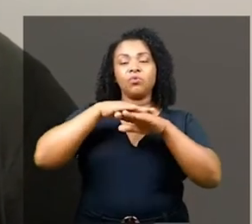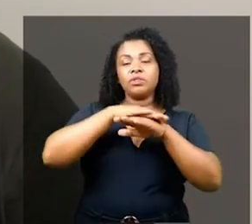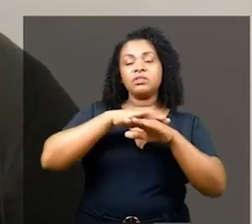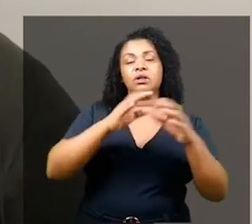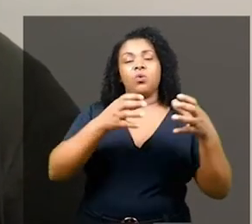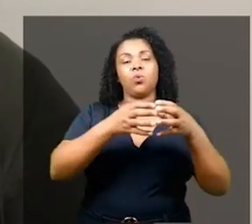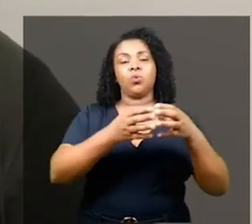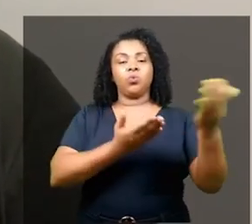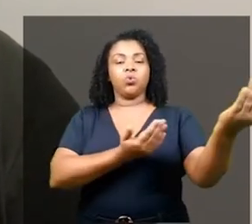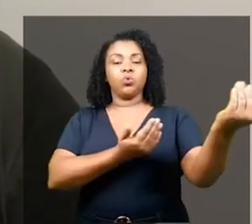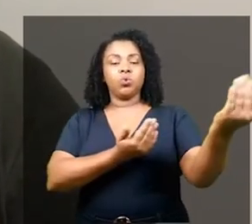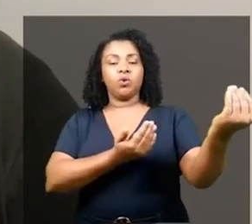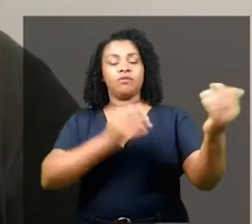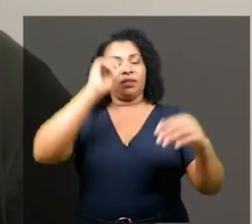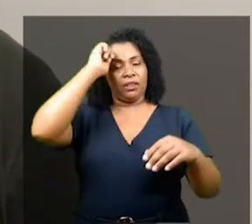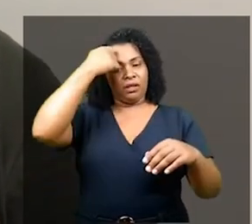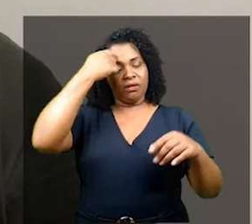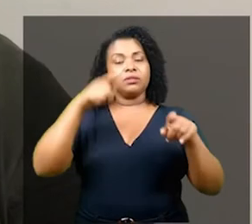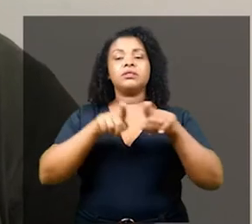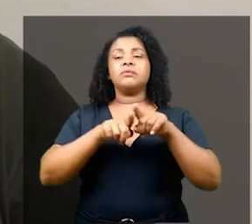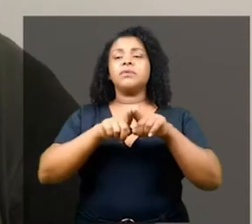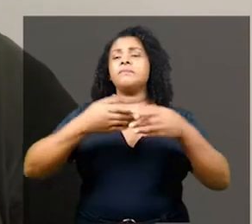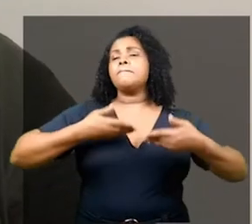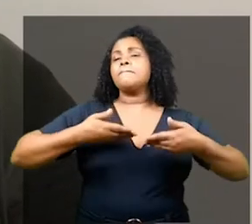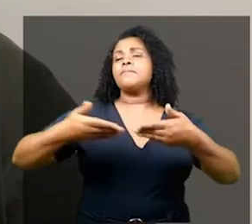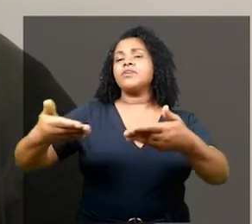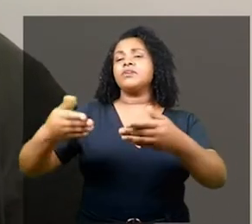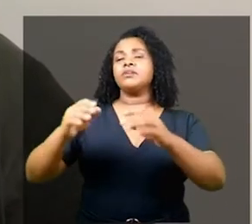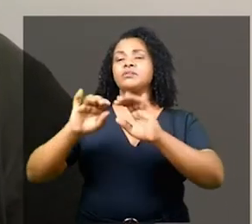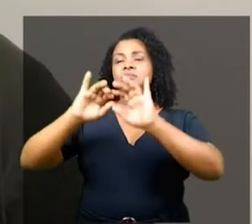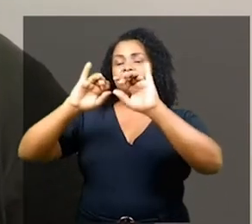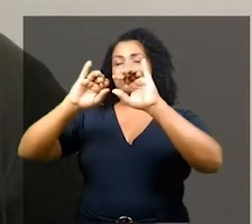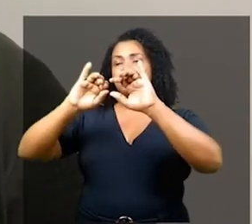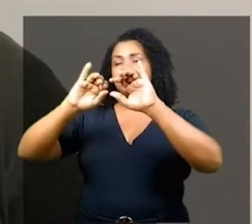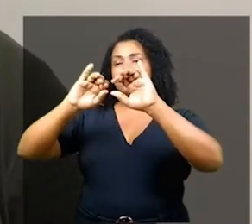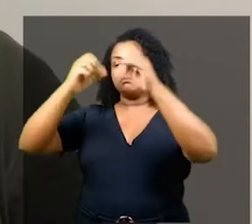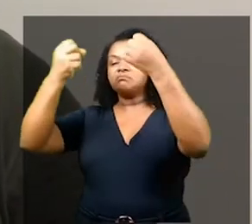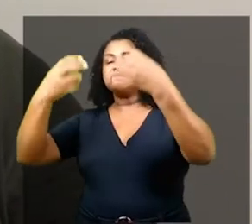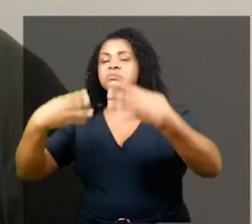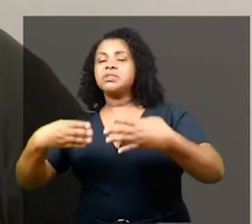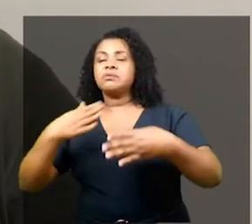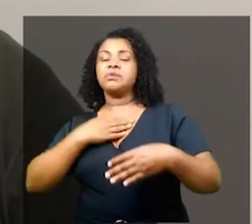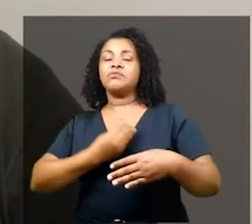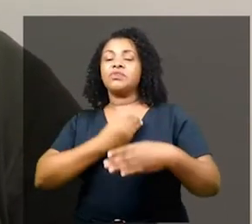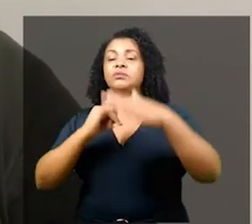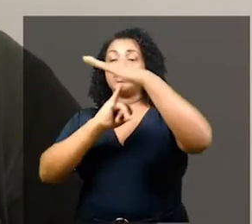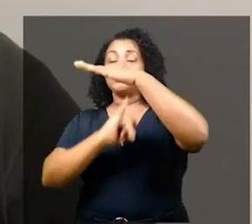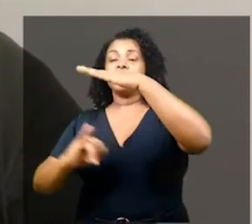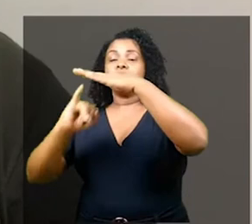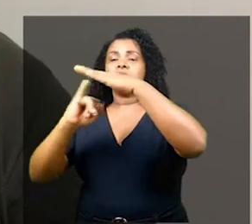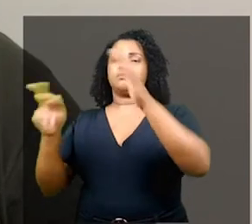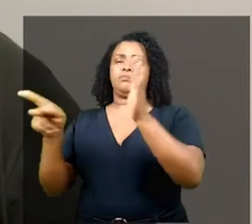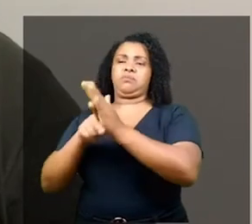falar com instituições criadas e geridas, principalmente por pessoas brancas. Majoritariamente,